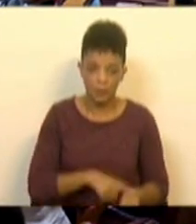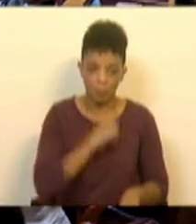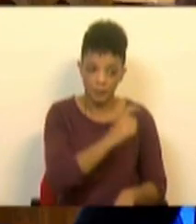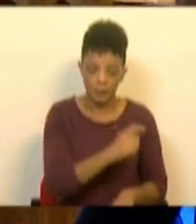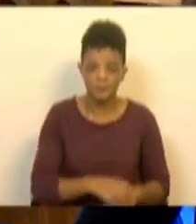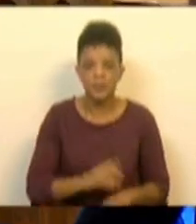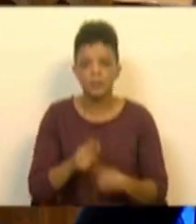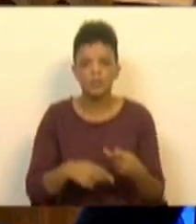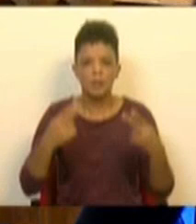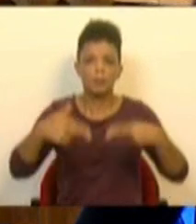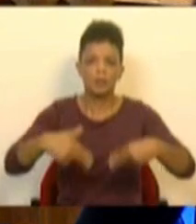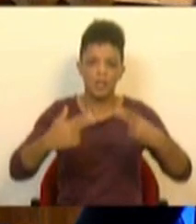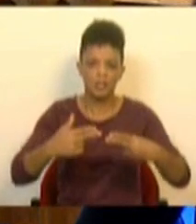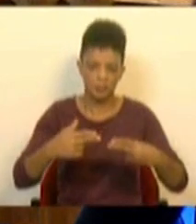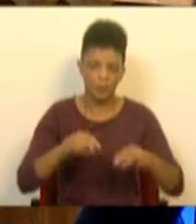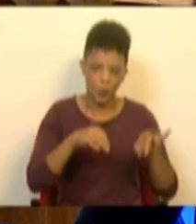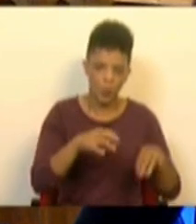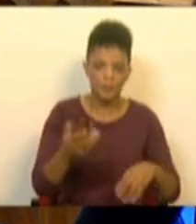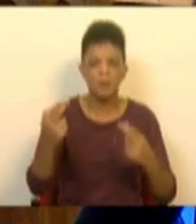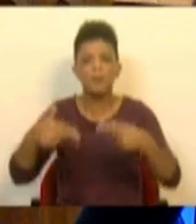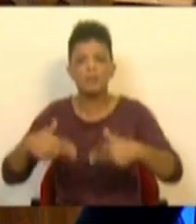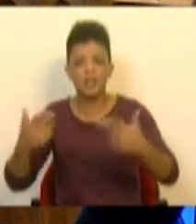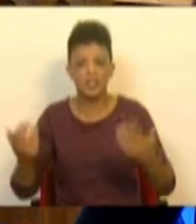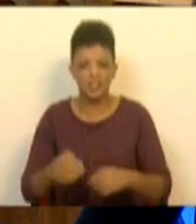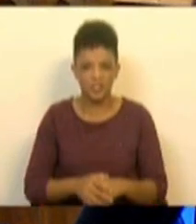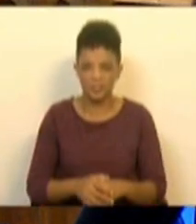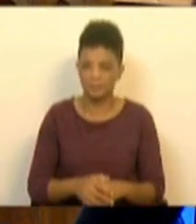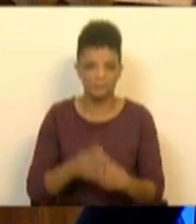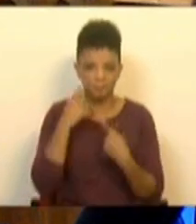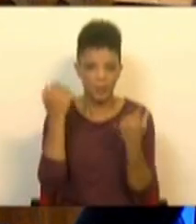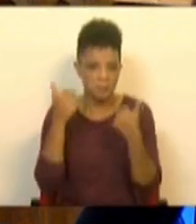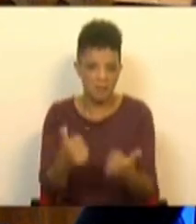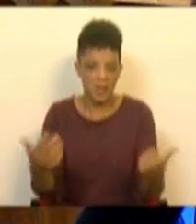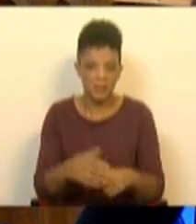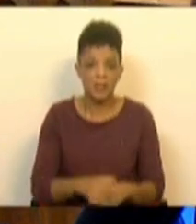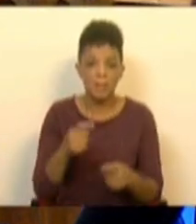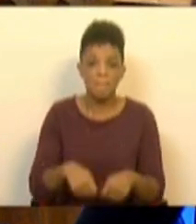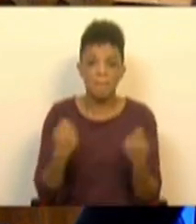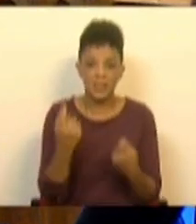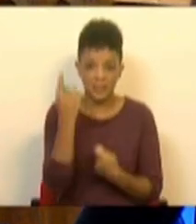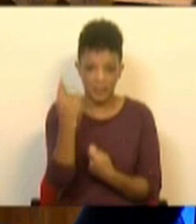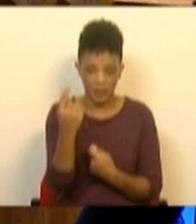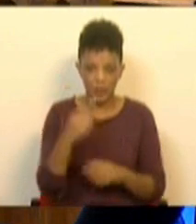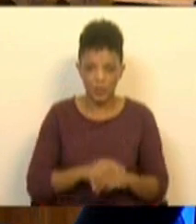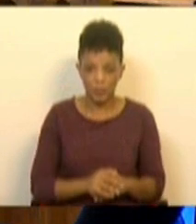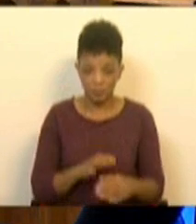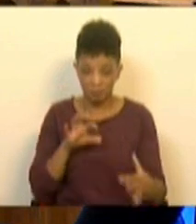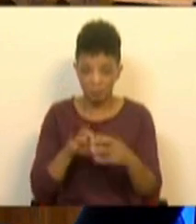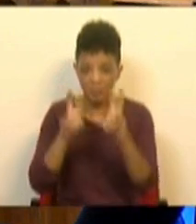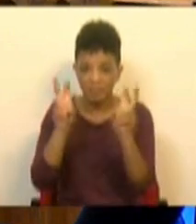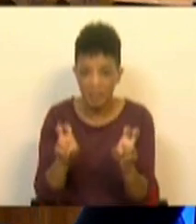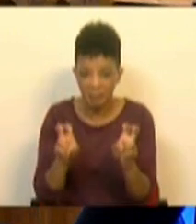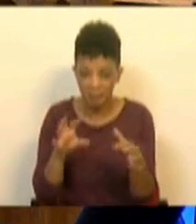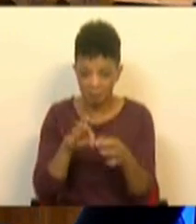E depois as portagens. E para concluir, as portagens é muito ilustrativo. Há um partido que, quanto a isto,